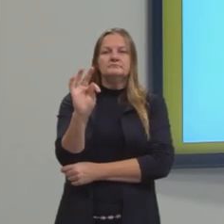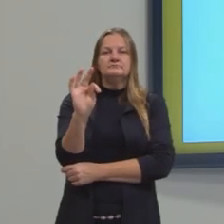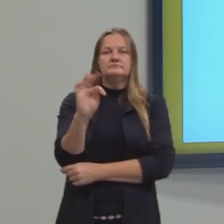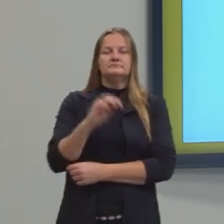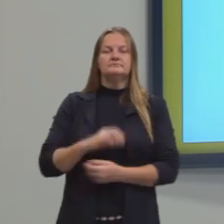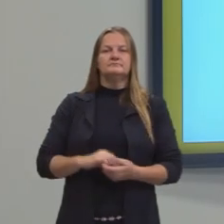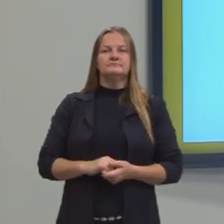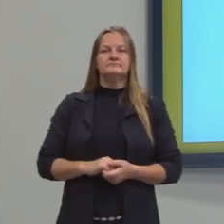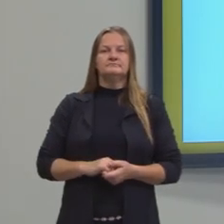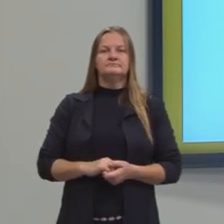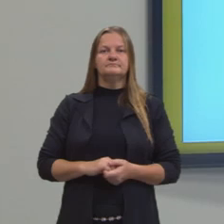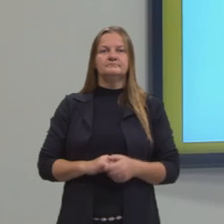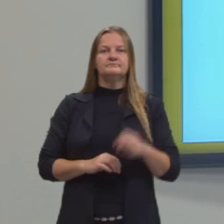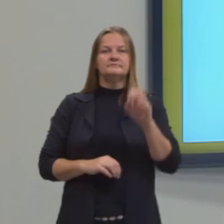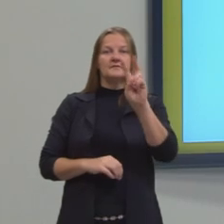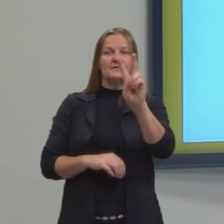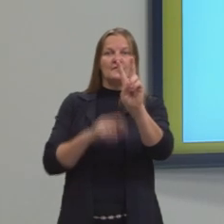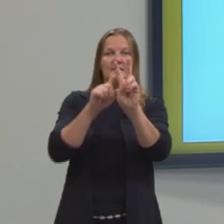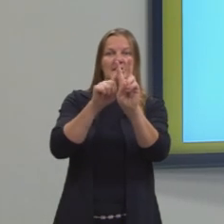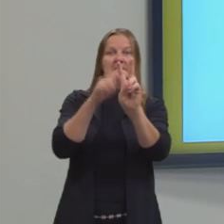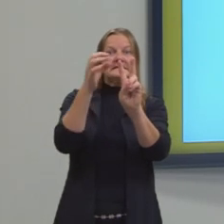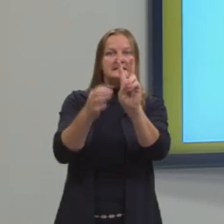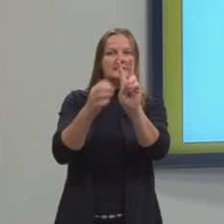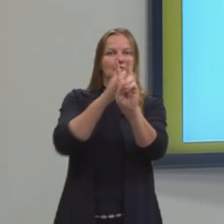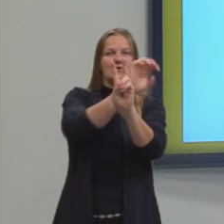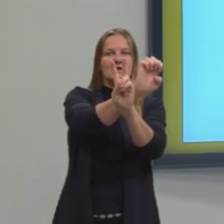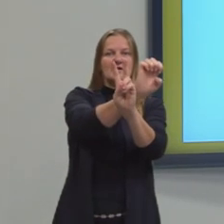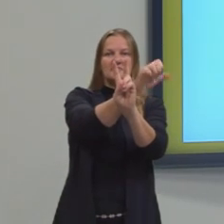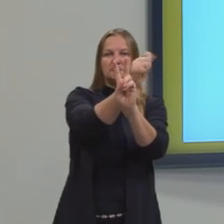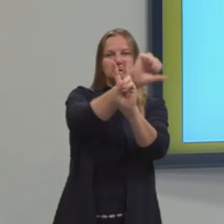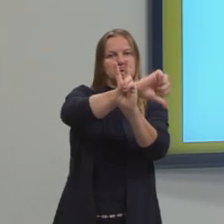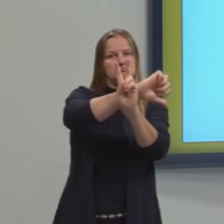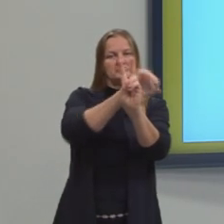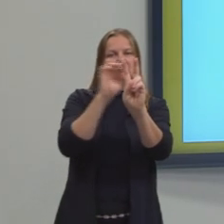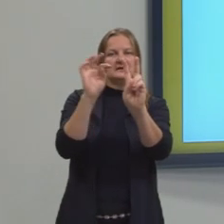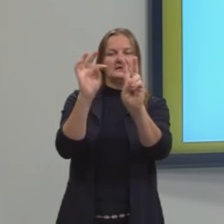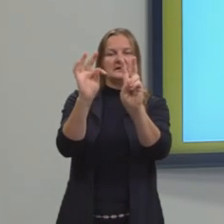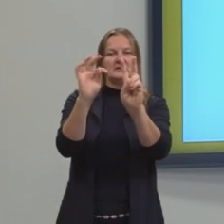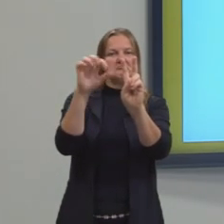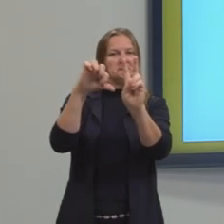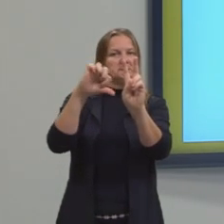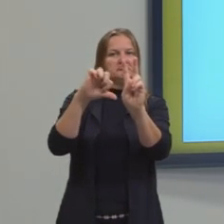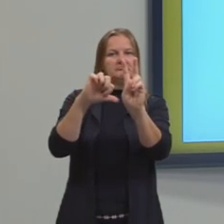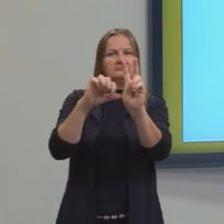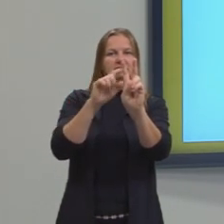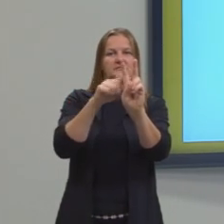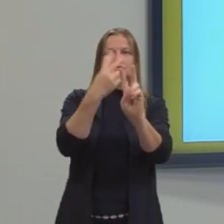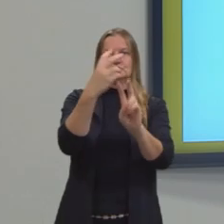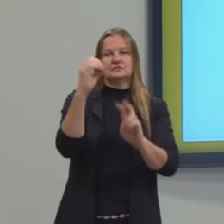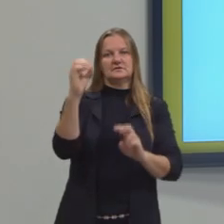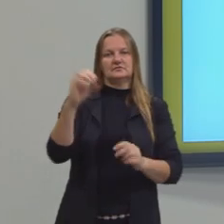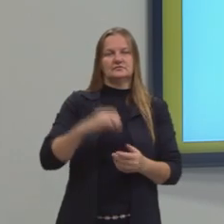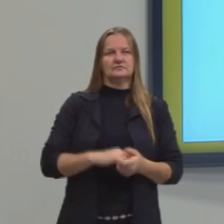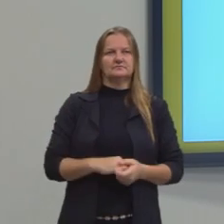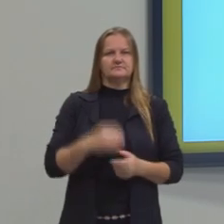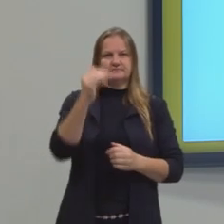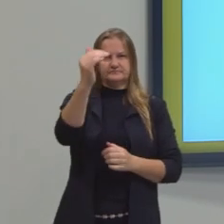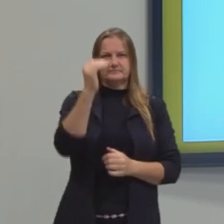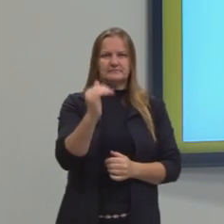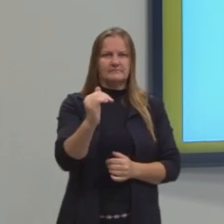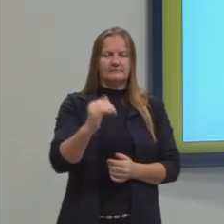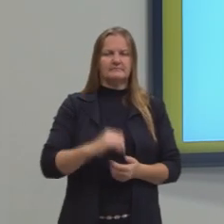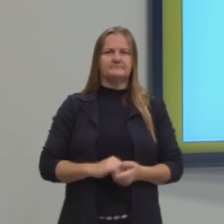neste caso aqui, o V está na posição correta. Uma letra na posição correta, R 200,00. Na sequência, a próxima